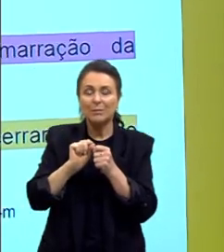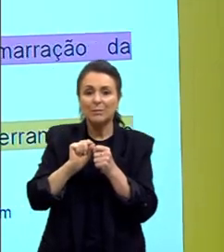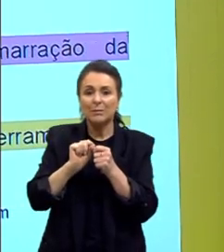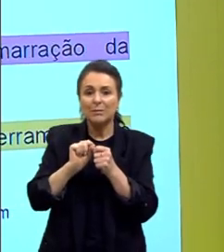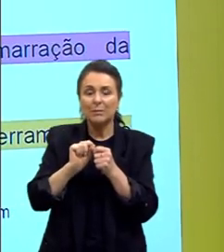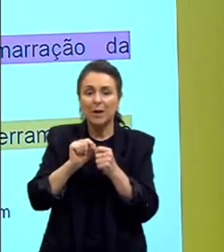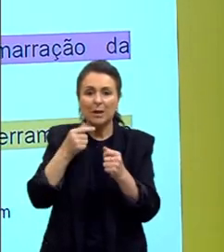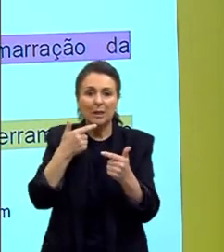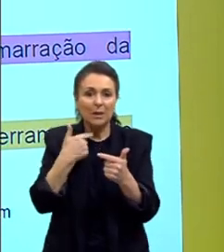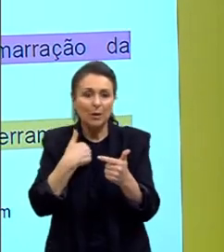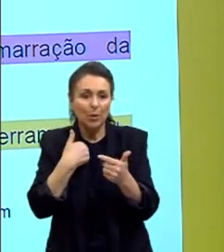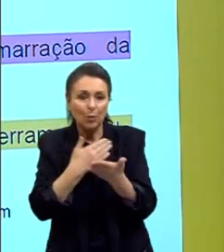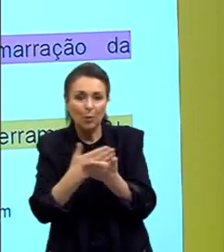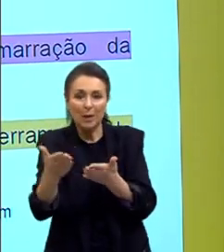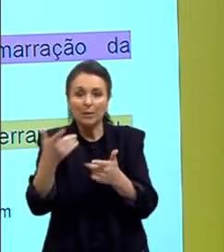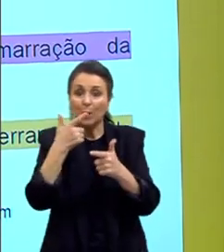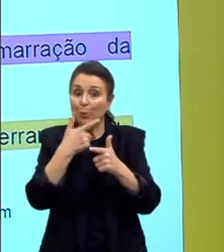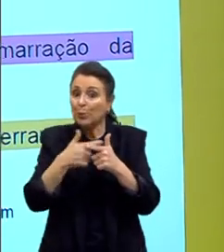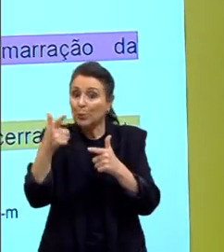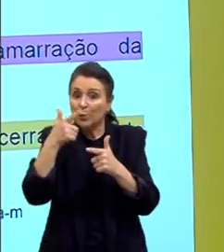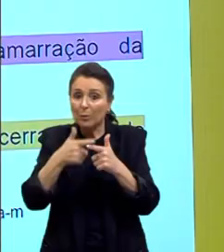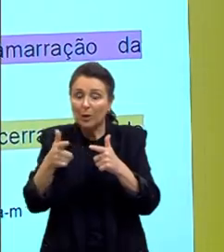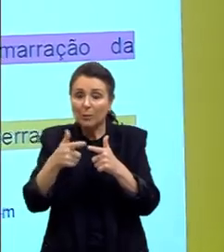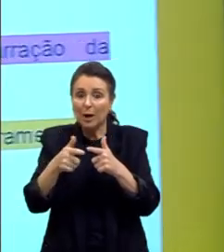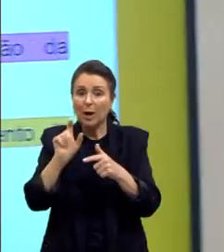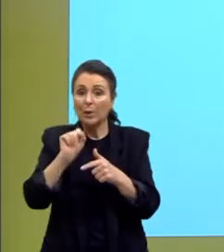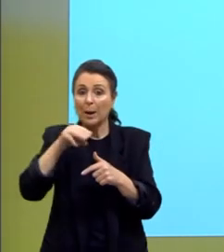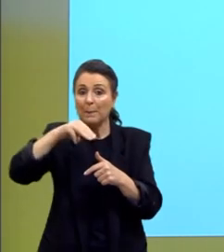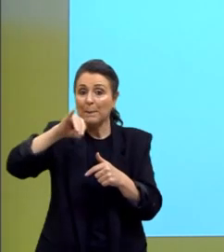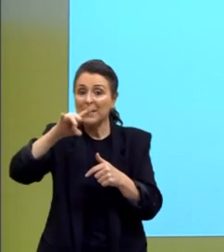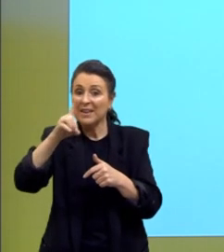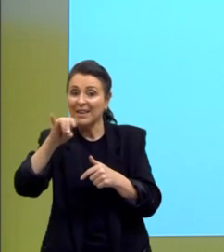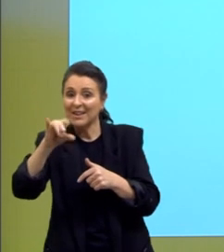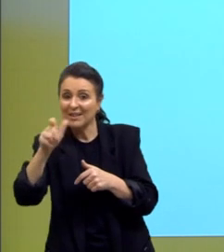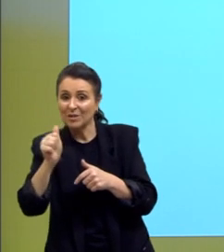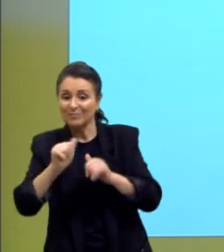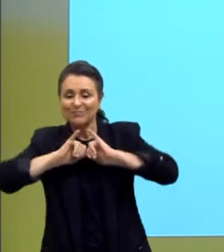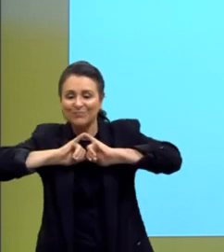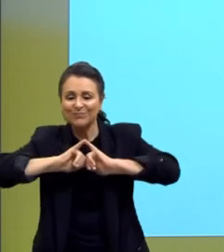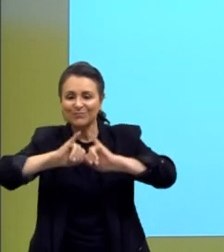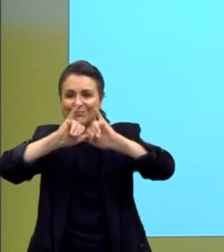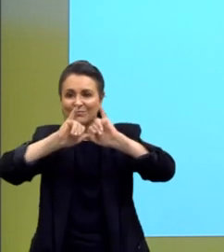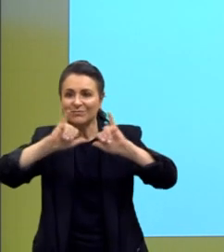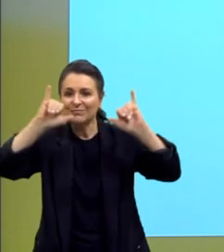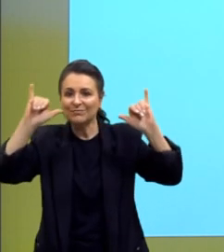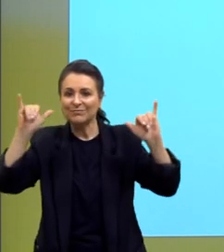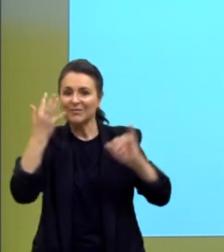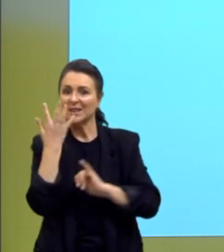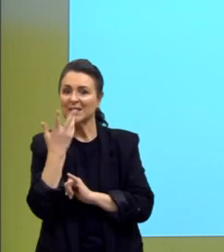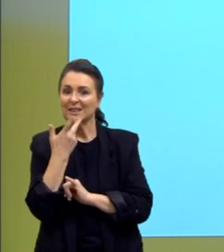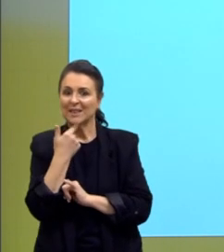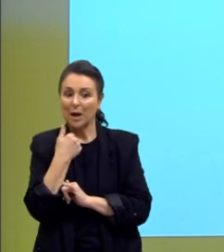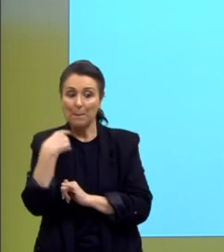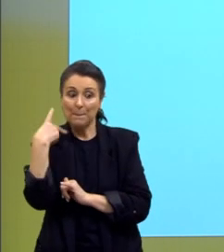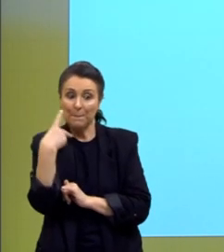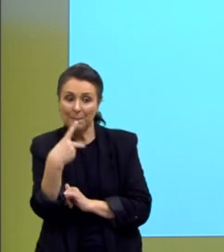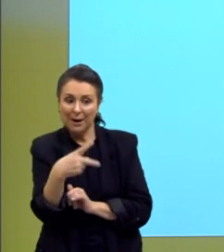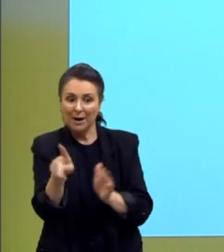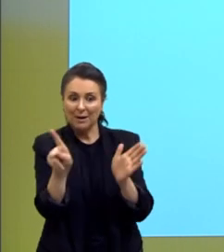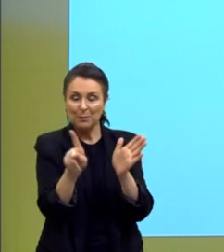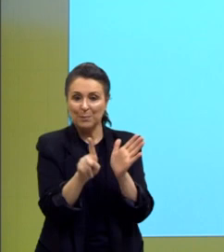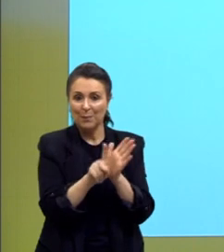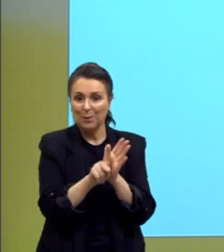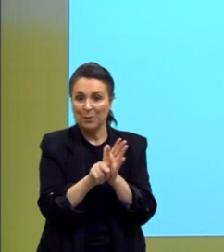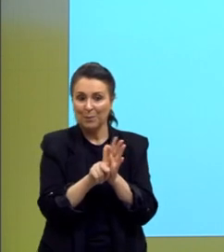questões problemáticas em relação à mídia e à publicidade infantil, a publicidade para o público